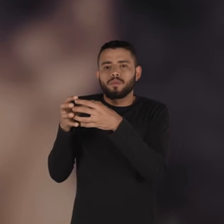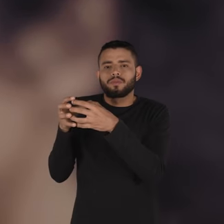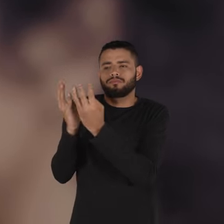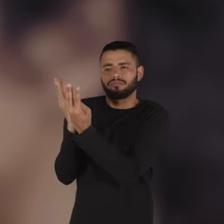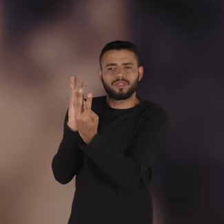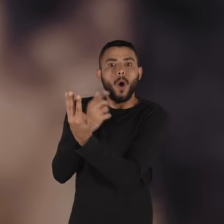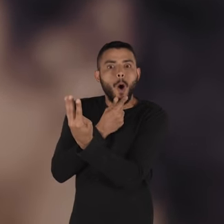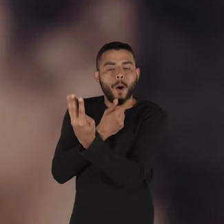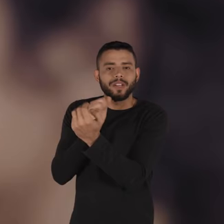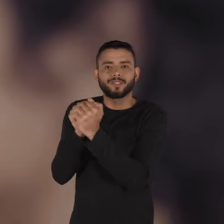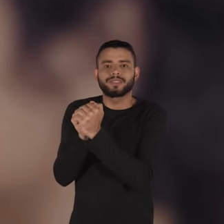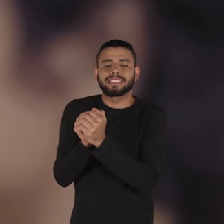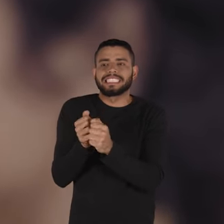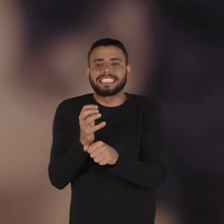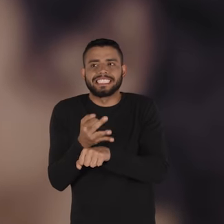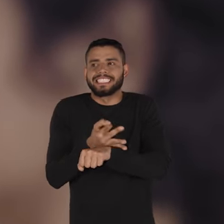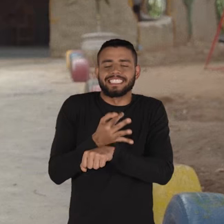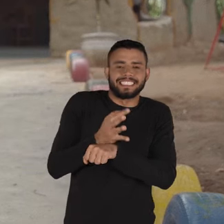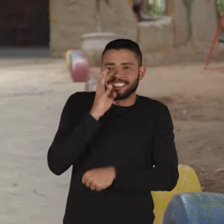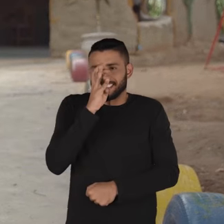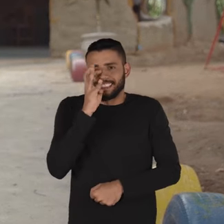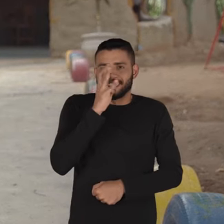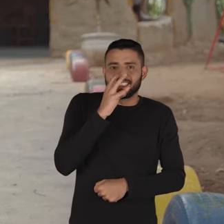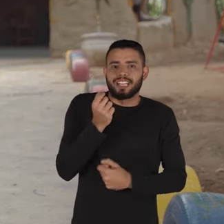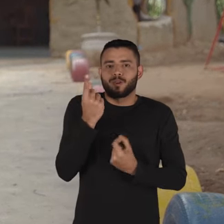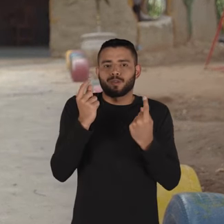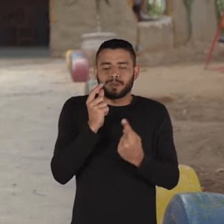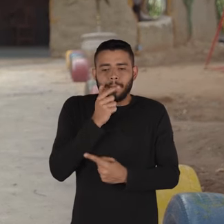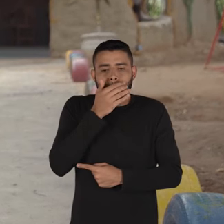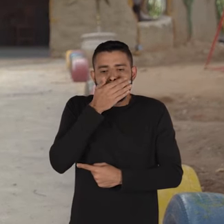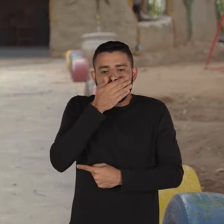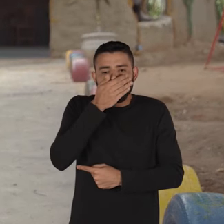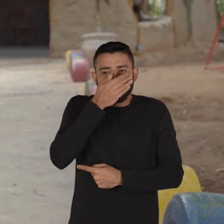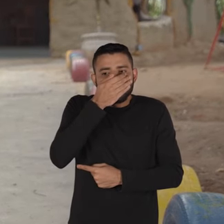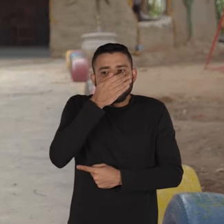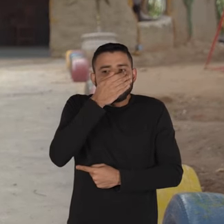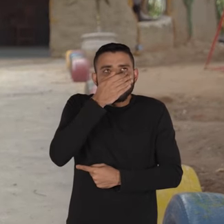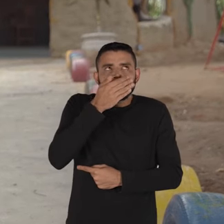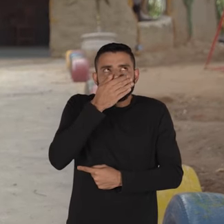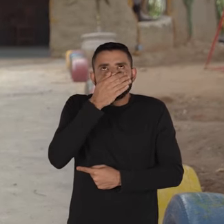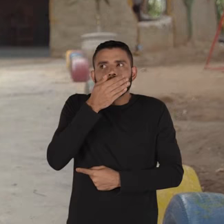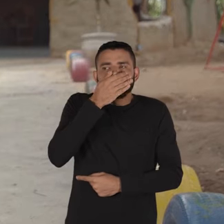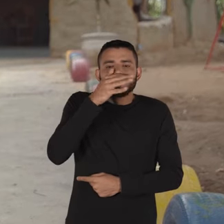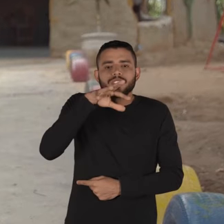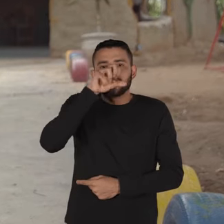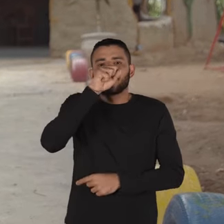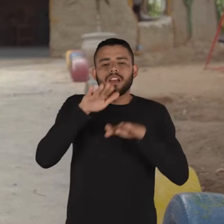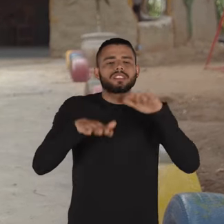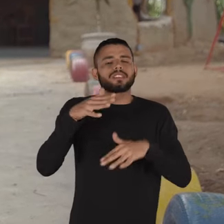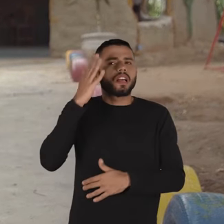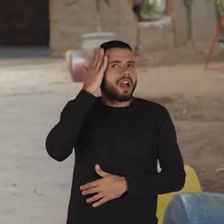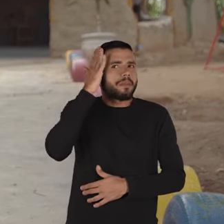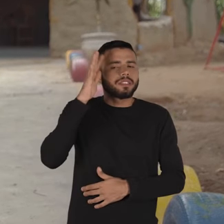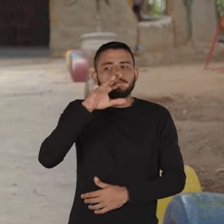um grupo de homens junto, aí começa a resistência. Alguns colocam a mão no rosto para dar o cheiro na mão. Outros dão o cheiro